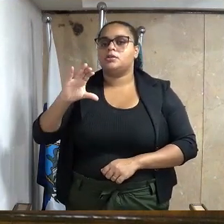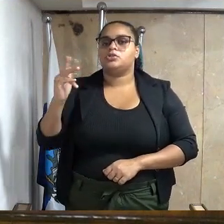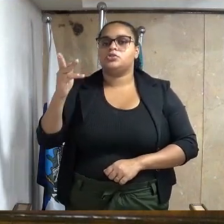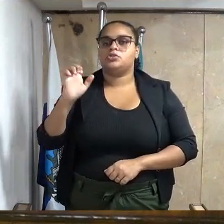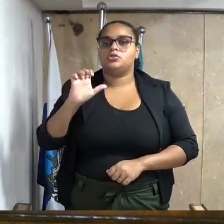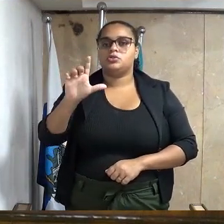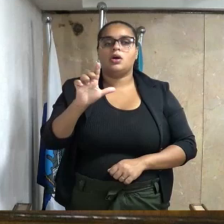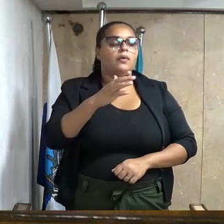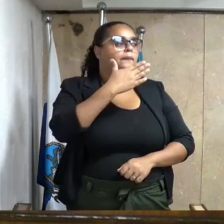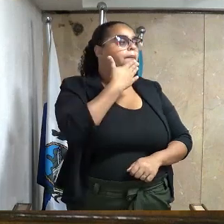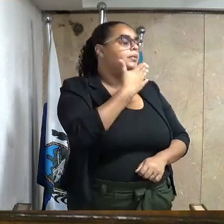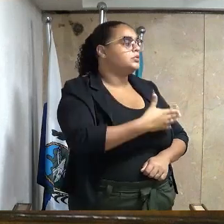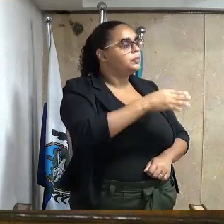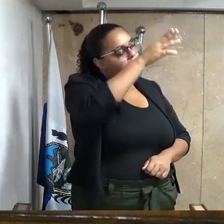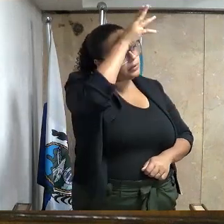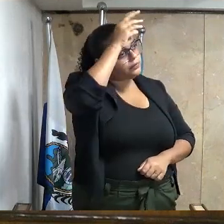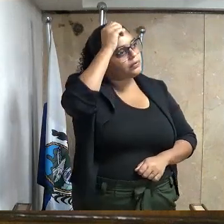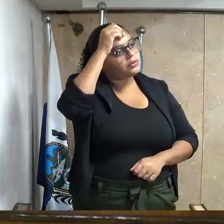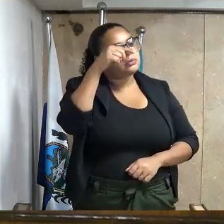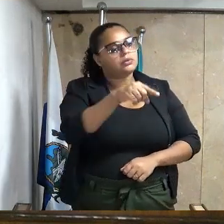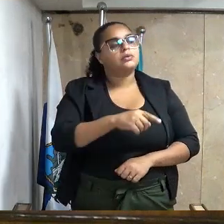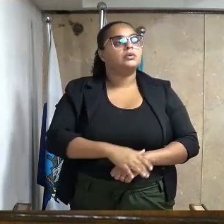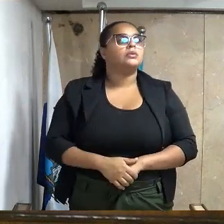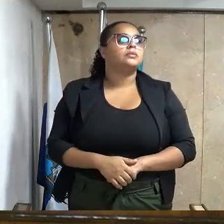Gervais, solicitando ao excelentíssimo senhor prefeito,